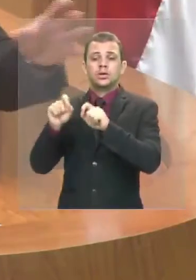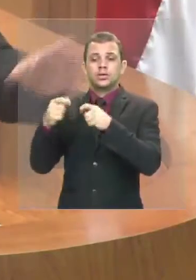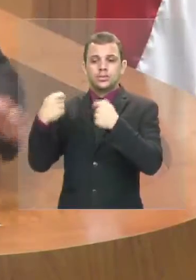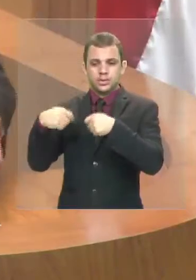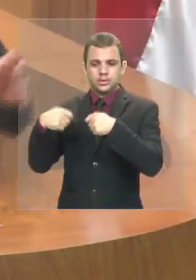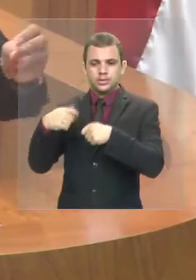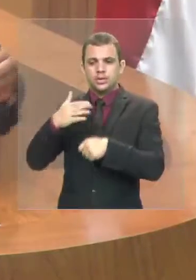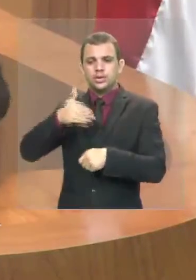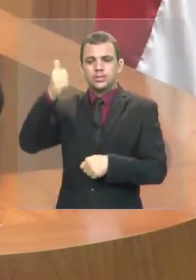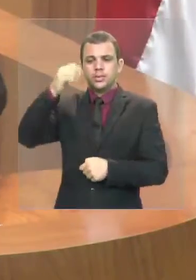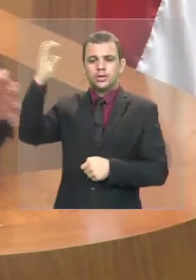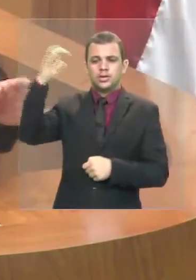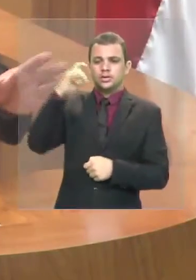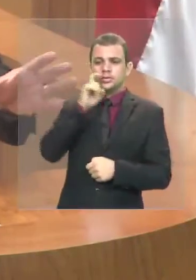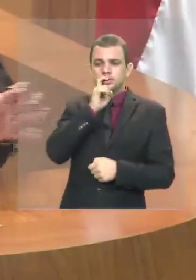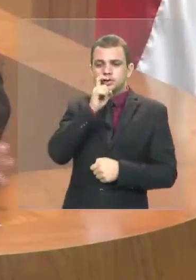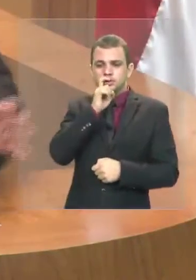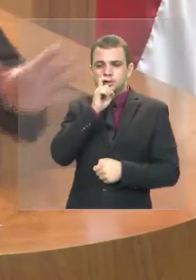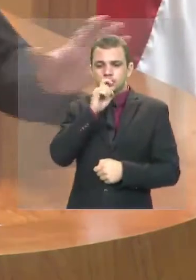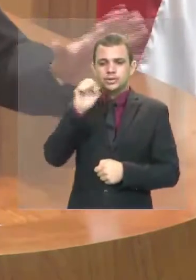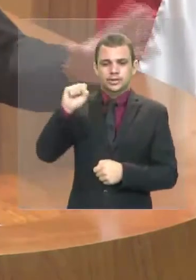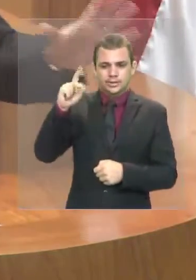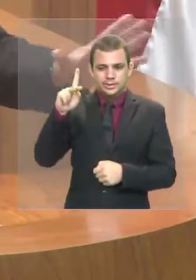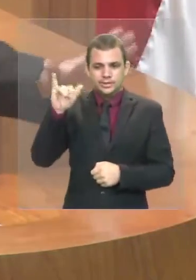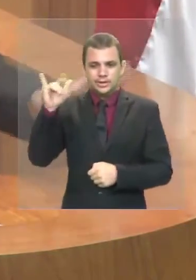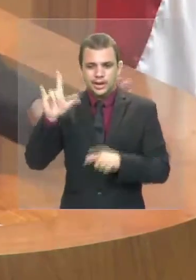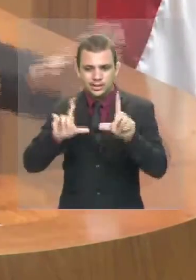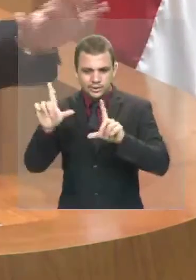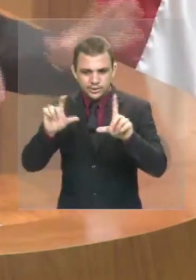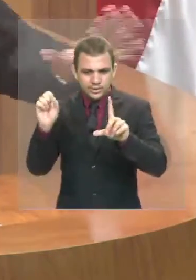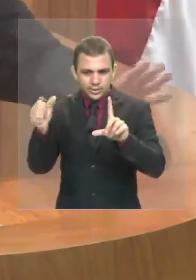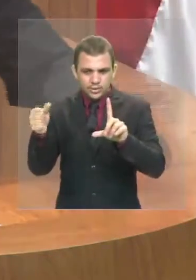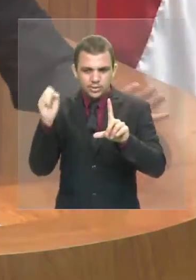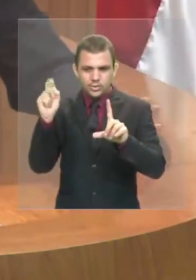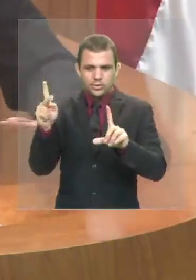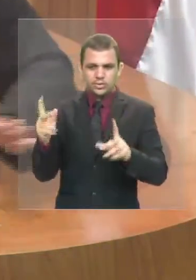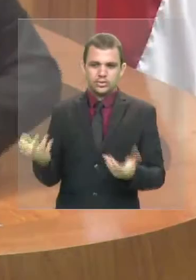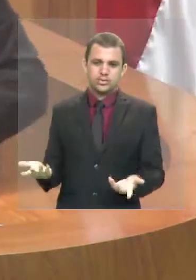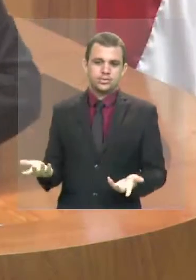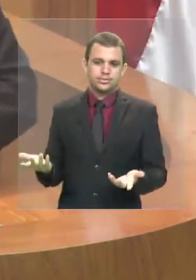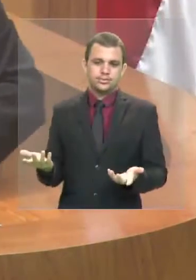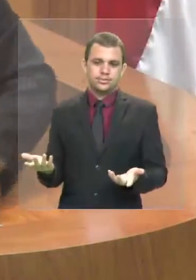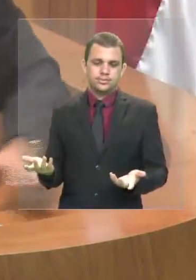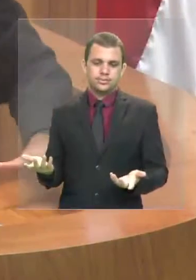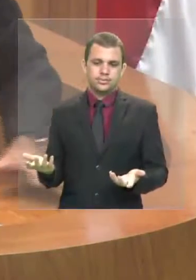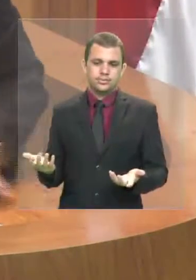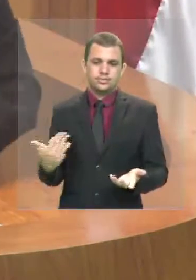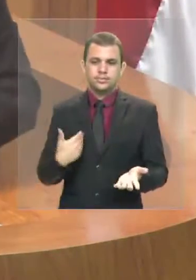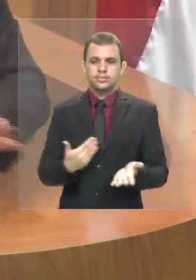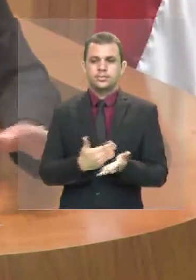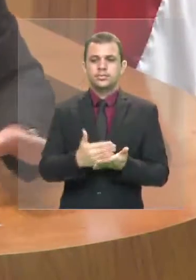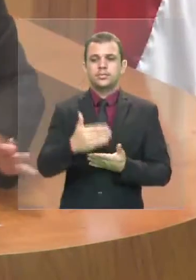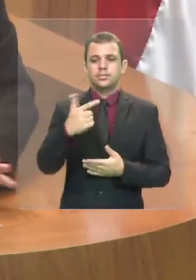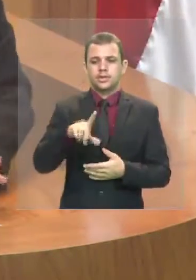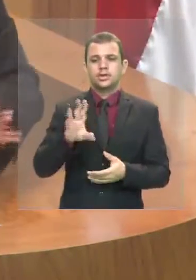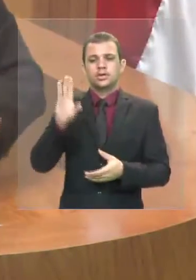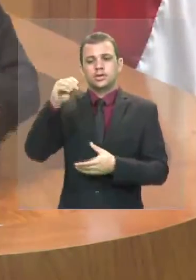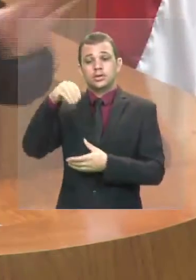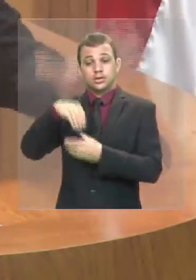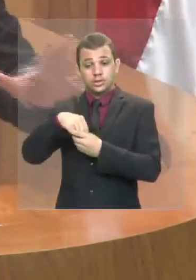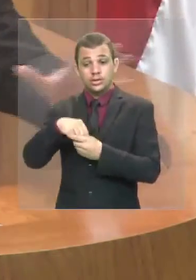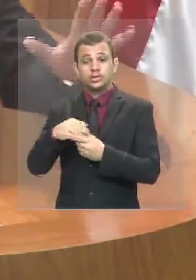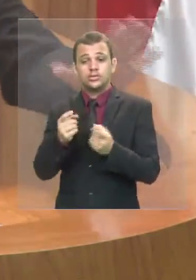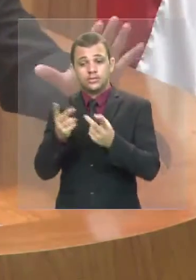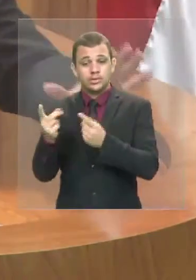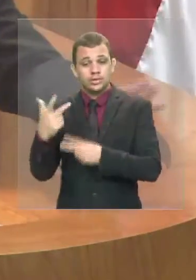a TV a cabo, está pegando a Sky, beleza? É isso, vir aí, que eles estão conversando, voltar a ter uma boa mercearia lá dentro e tal, para